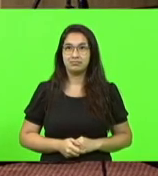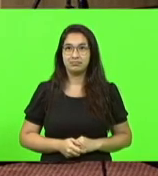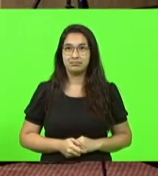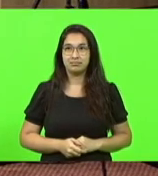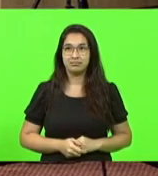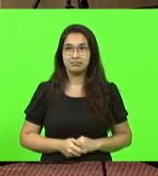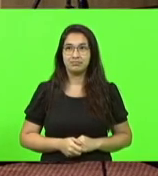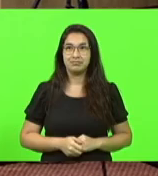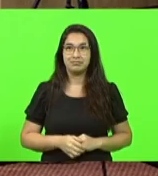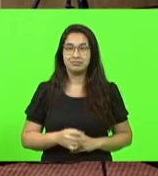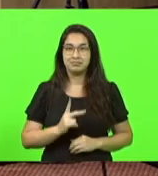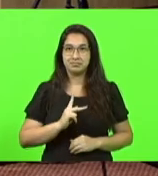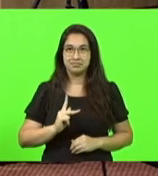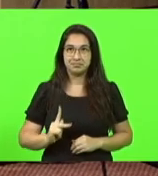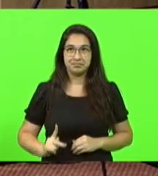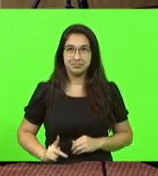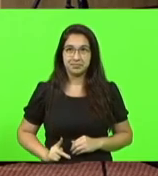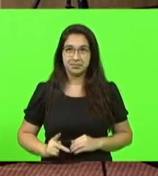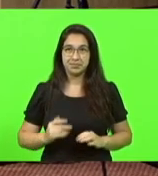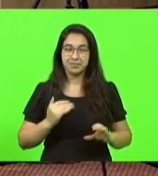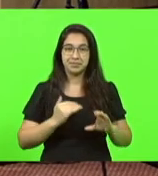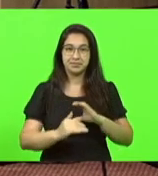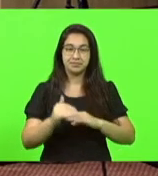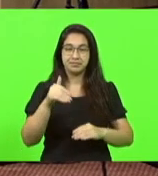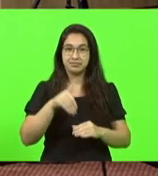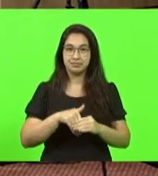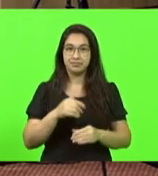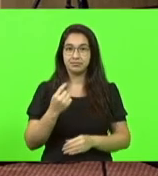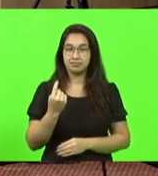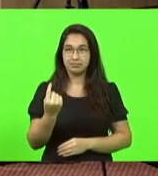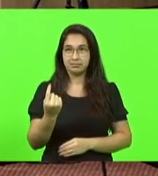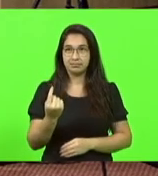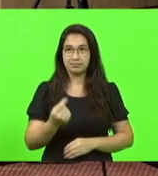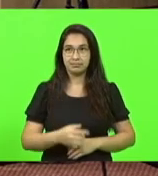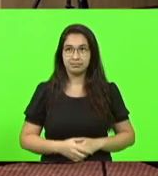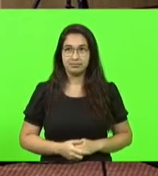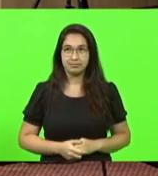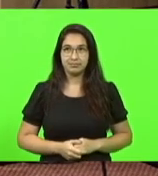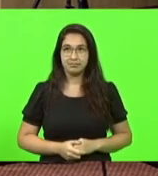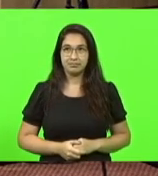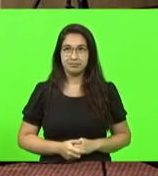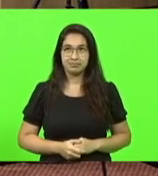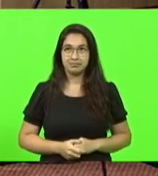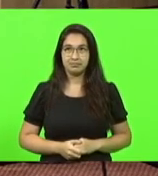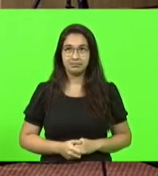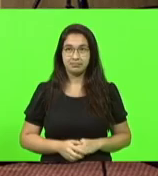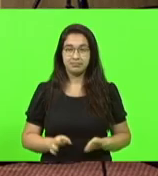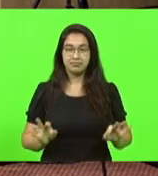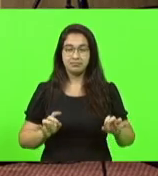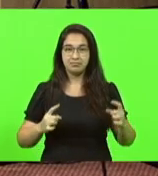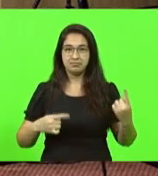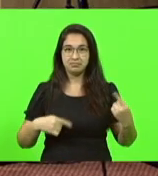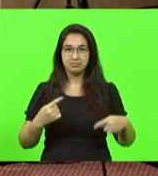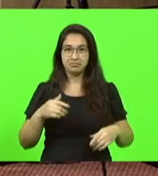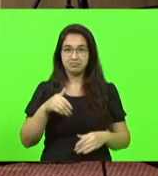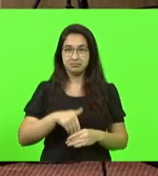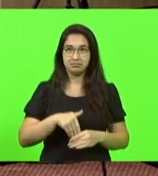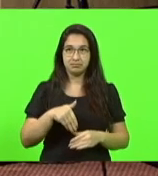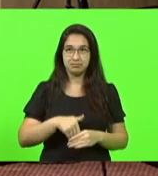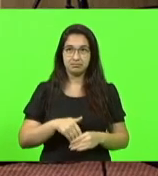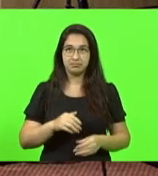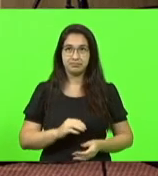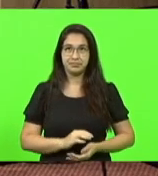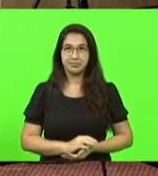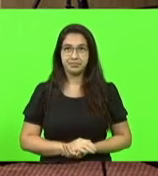Presidente, eu encaminho o voto 1. Não havendo mais quem quer discutir em Bancada da MDB encaminha o voto 1.